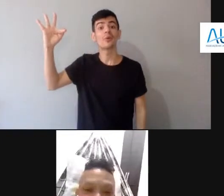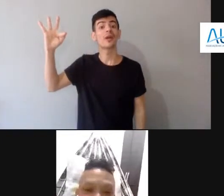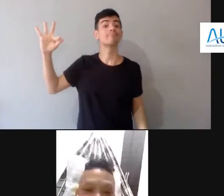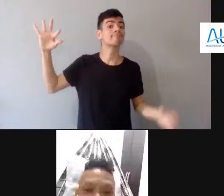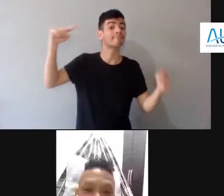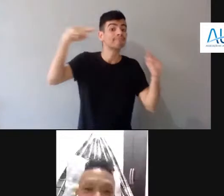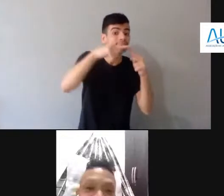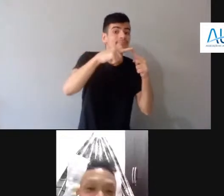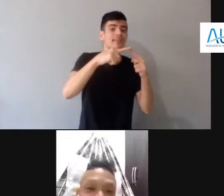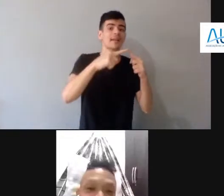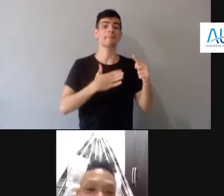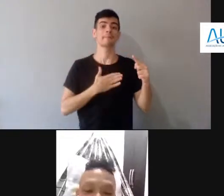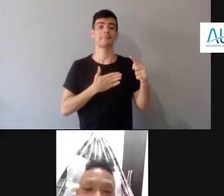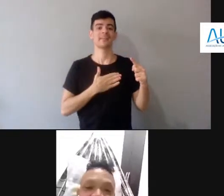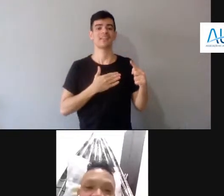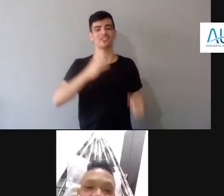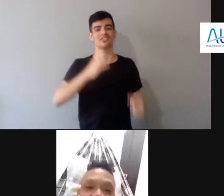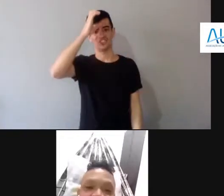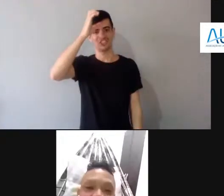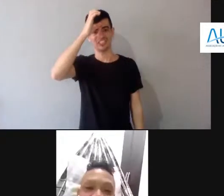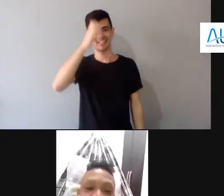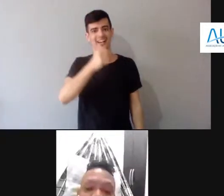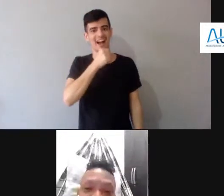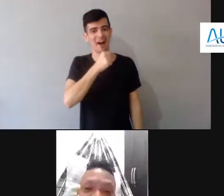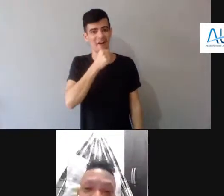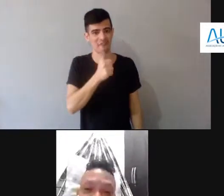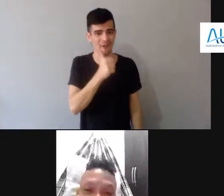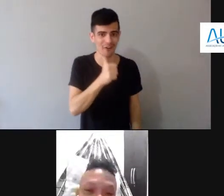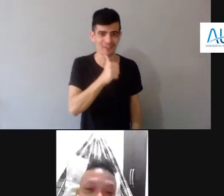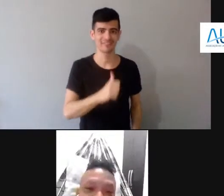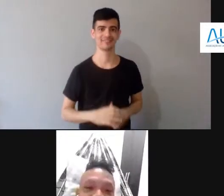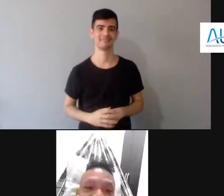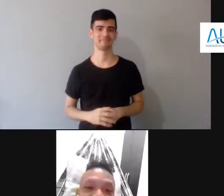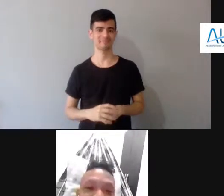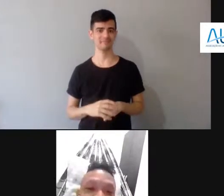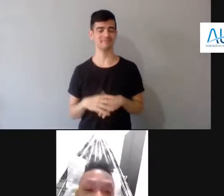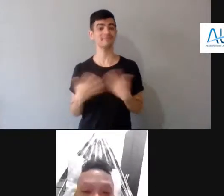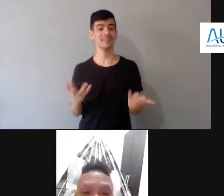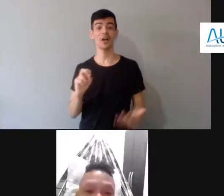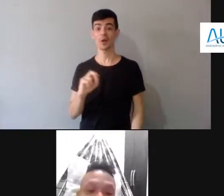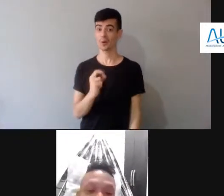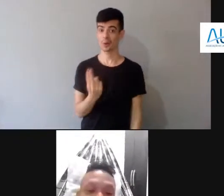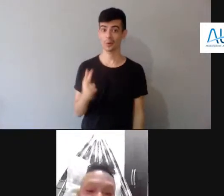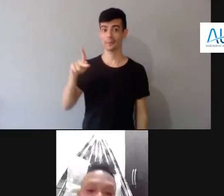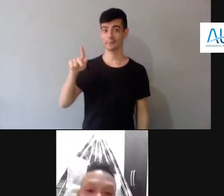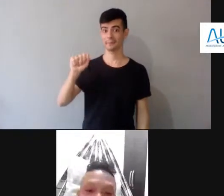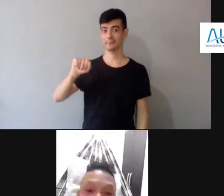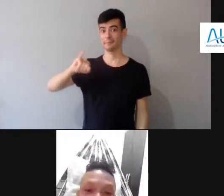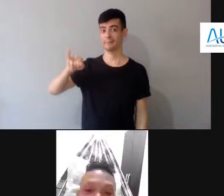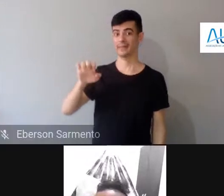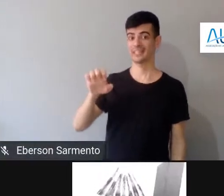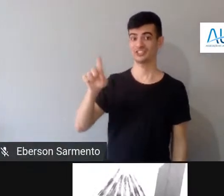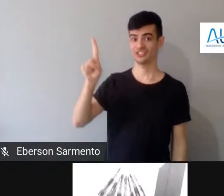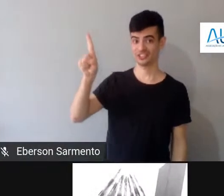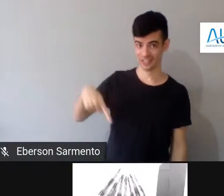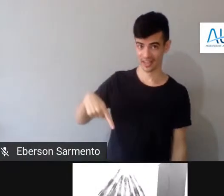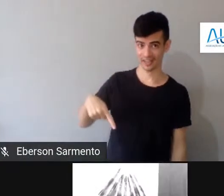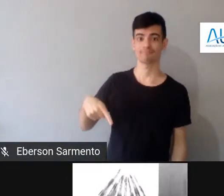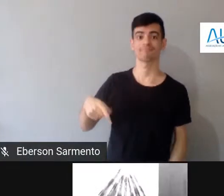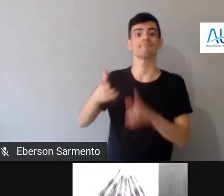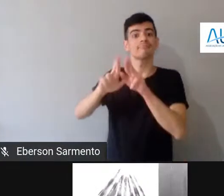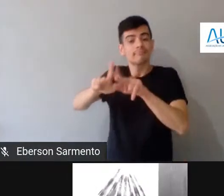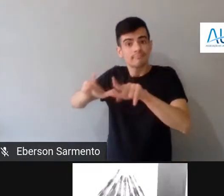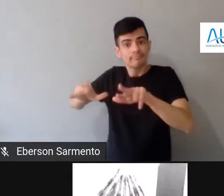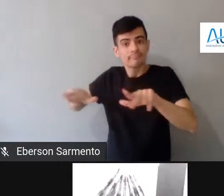o pensamento dela, era do pajé, do pajé dos povos tremembes, era do pajé do povo tapuia-cariri, era de